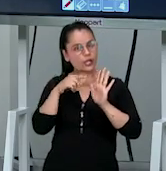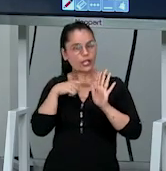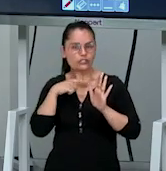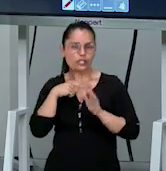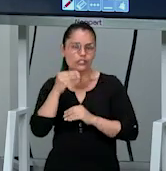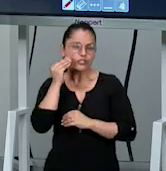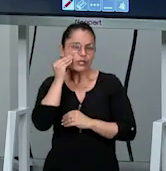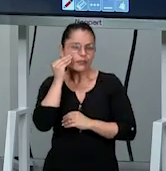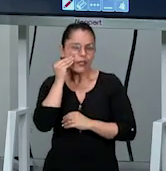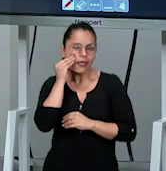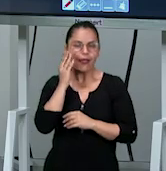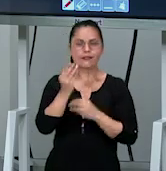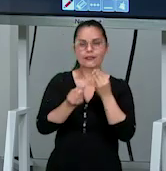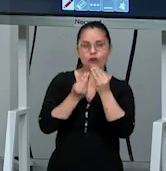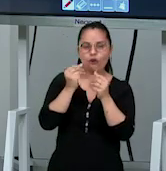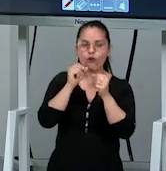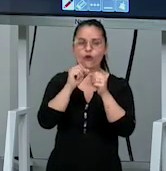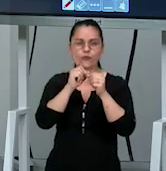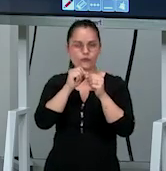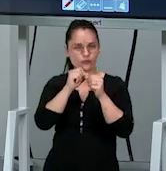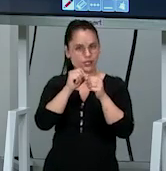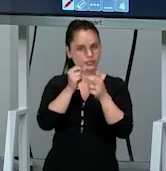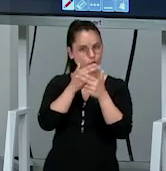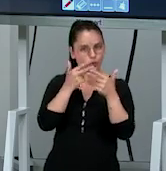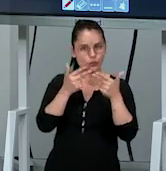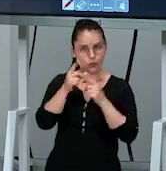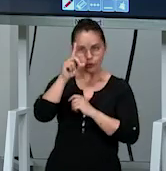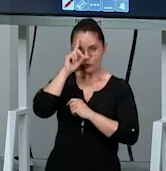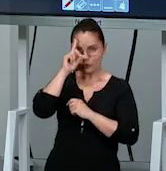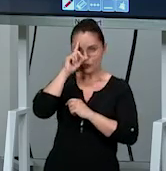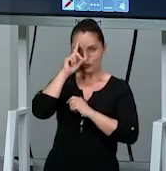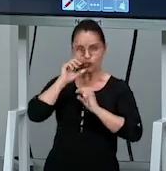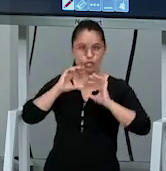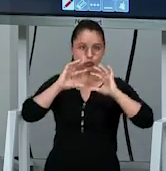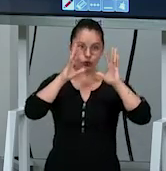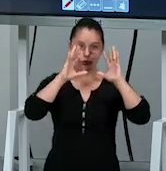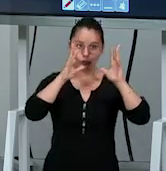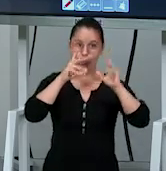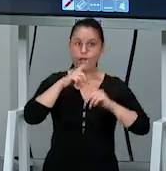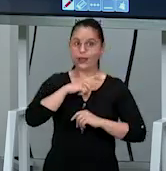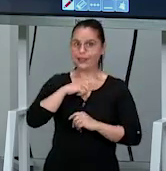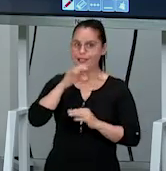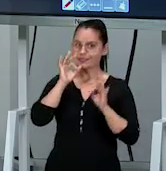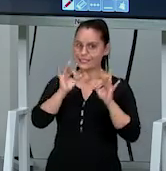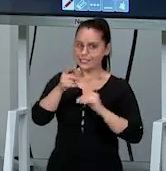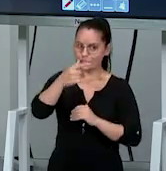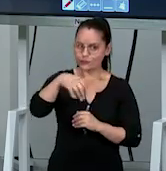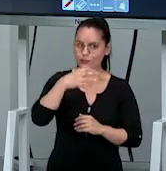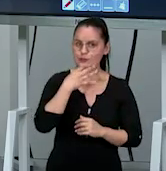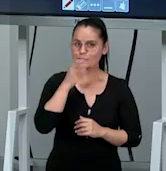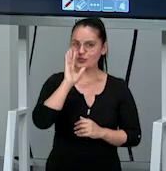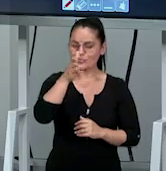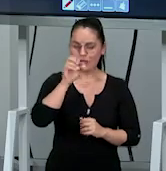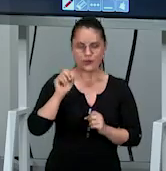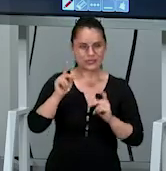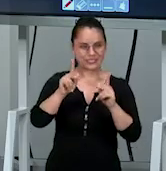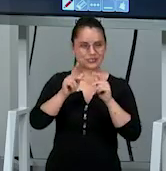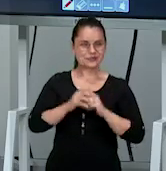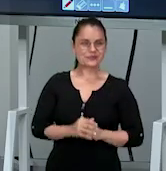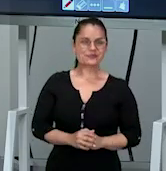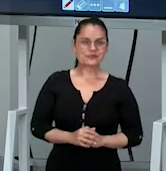gestos técnicos, tá? Do dia a dia do vôlei aí, tenho certeza que a maioria de vocês já vão conhecer. Ok?